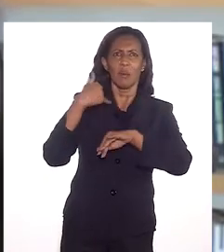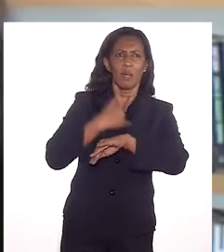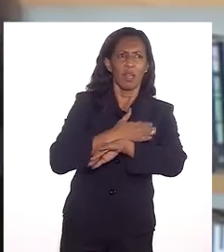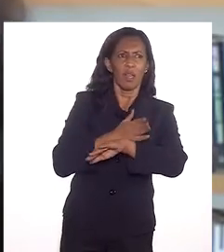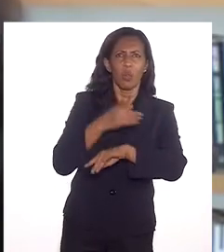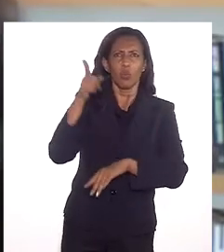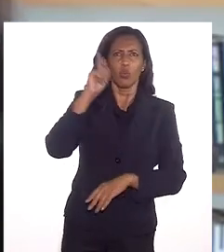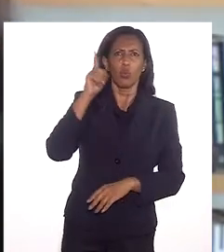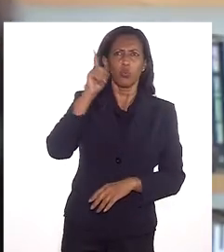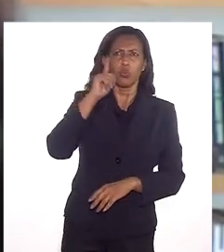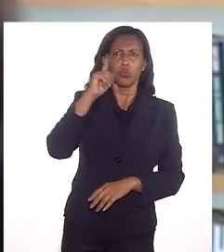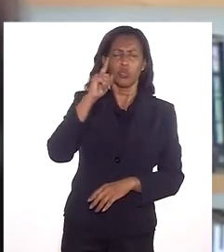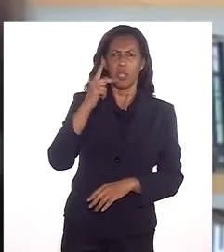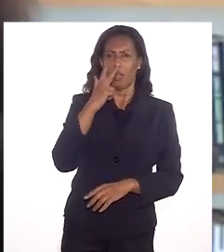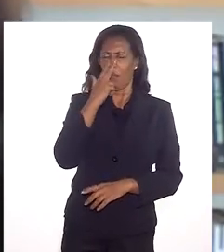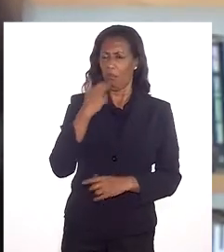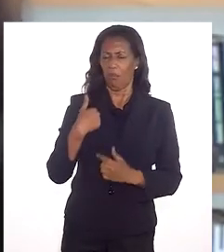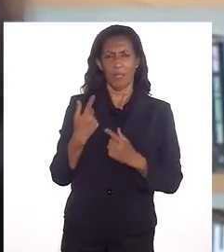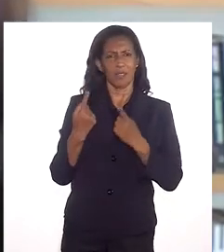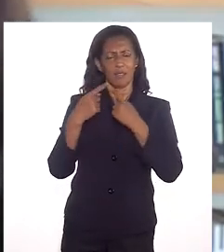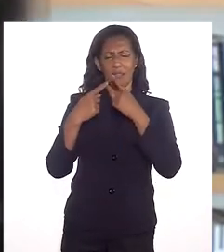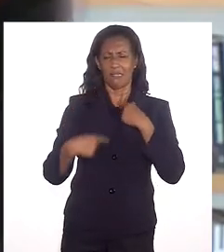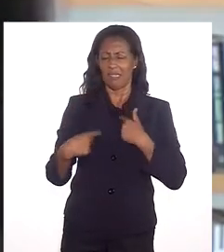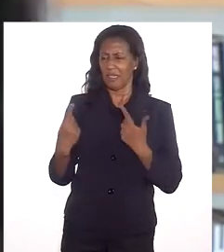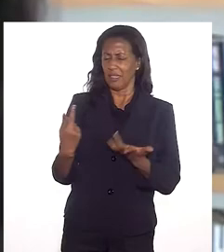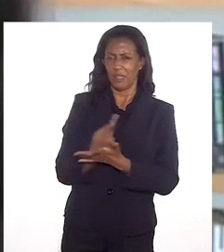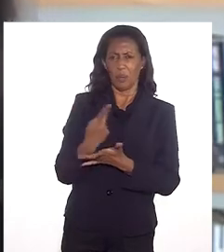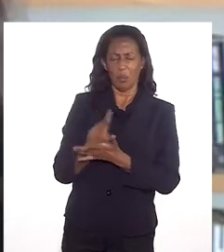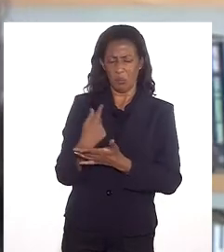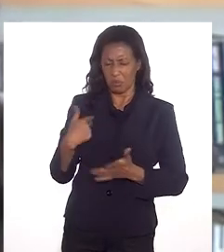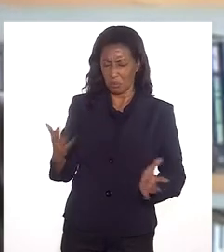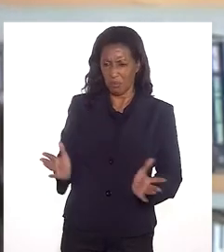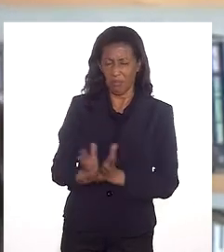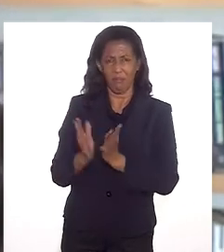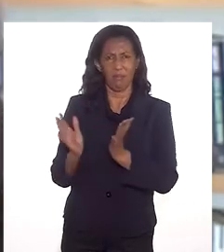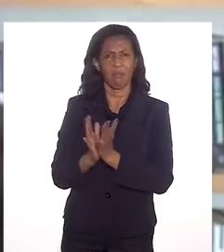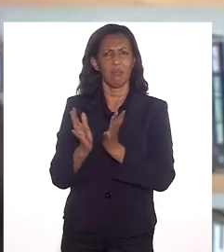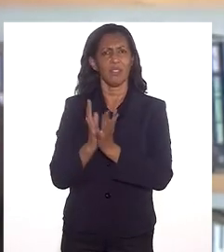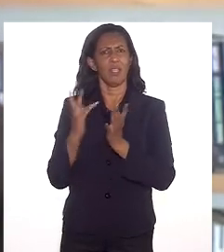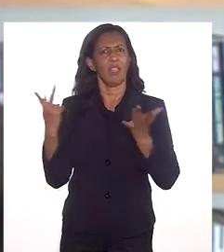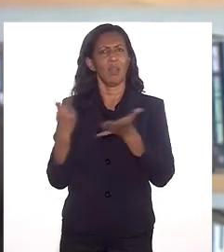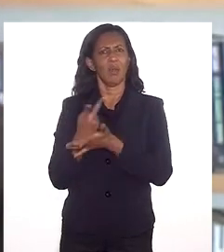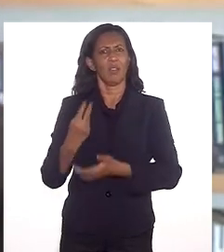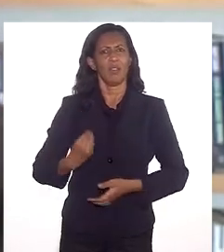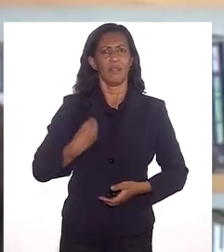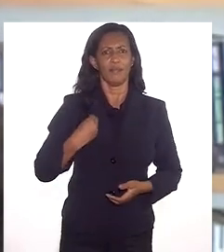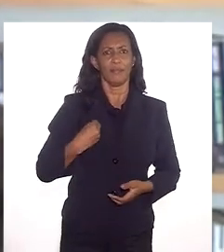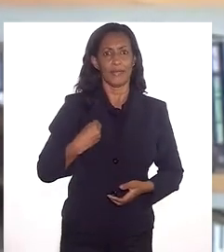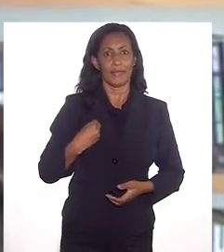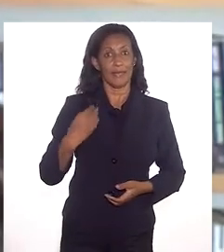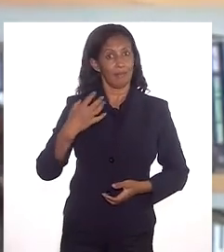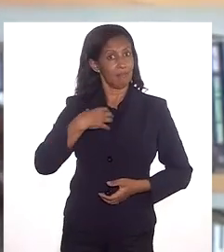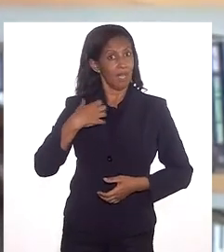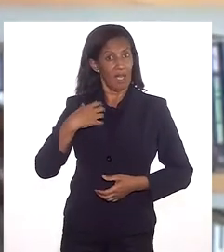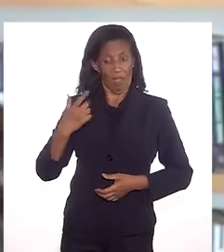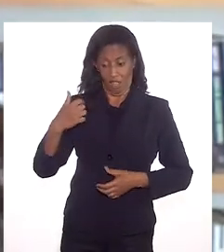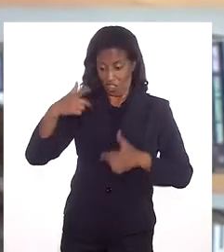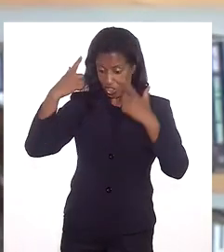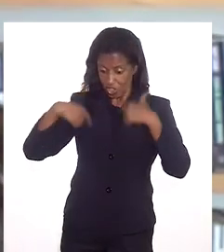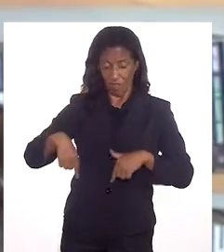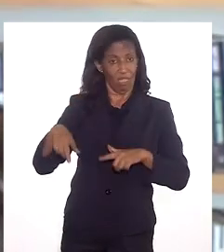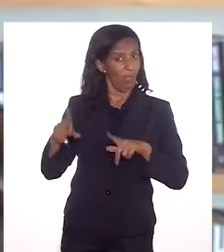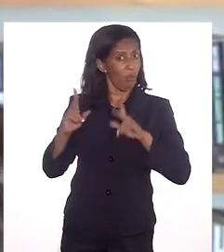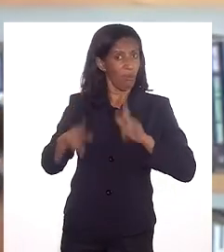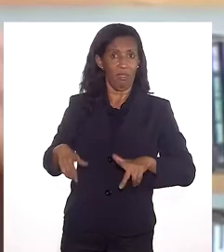parece que você está inadequado, está fora do lugar, ou que você é miserável. E não é nada disso. A gente é do